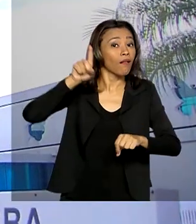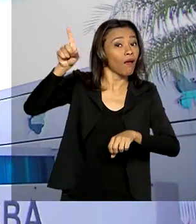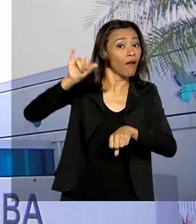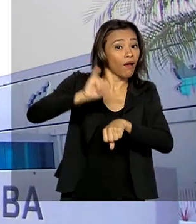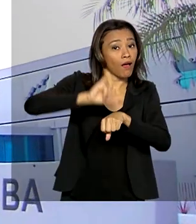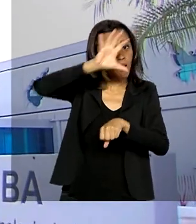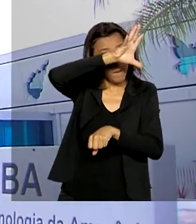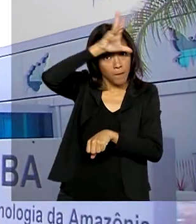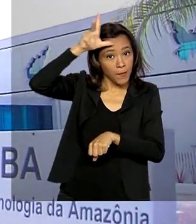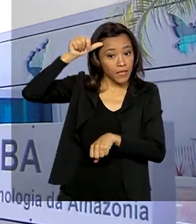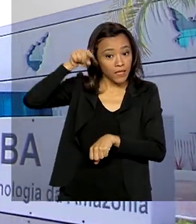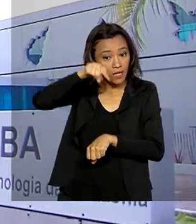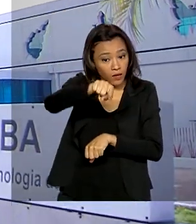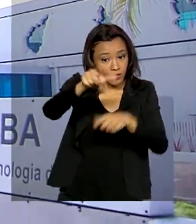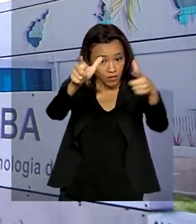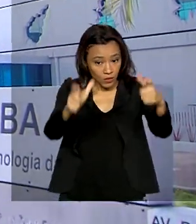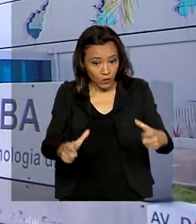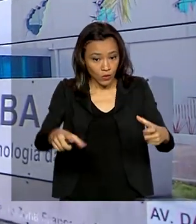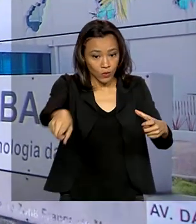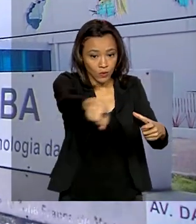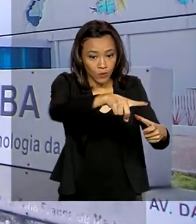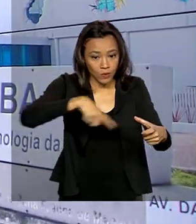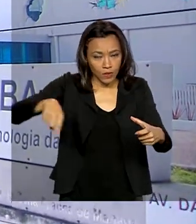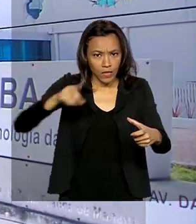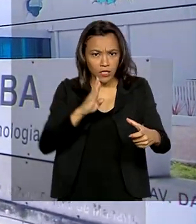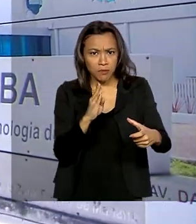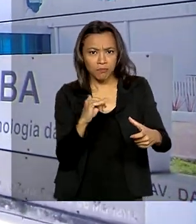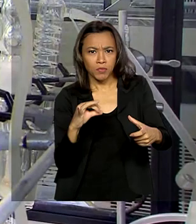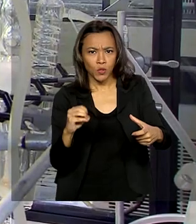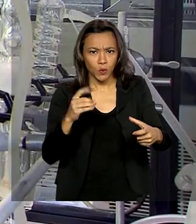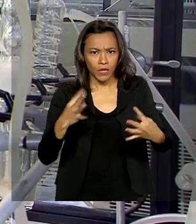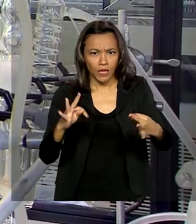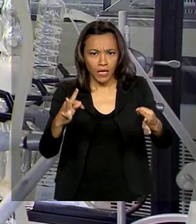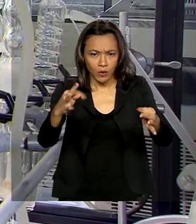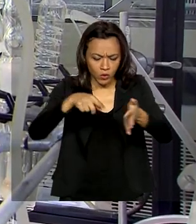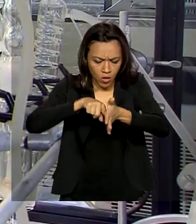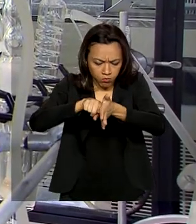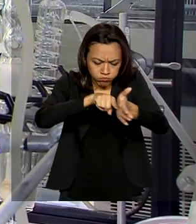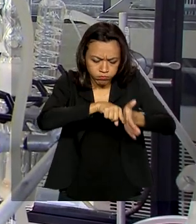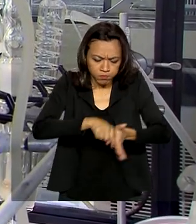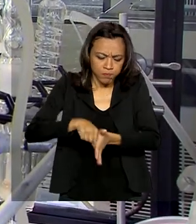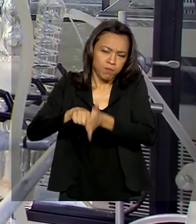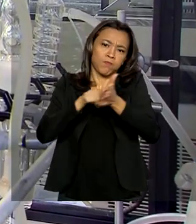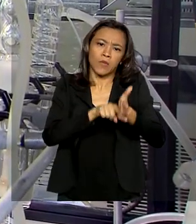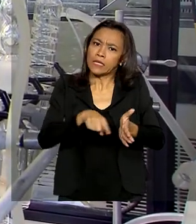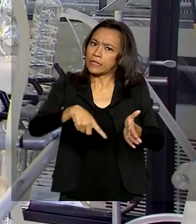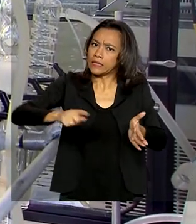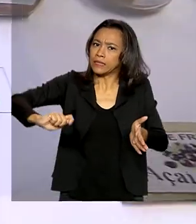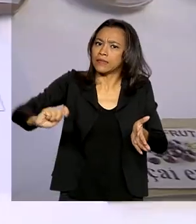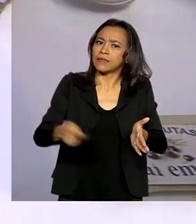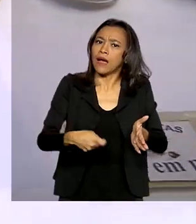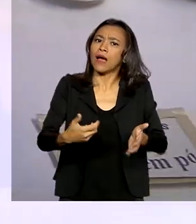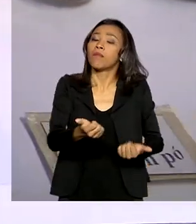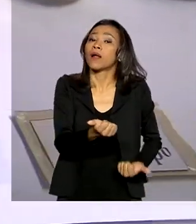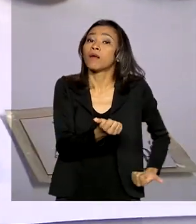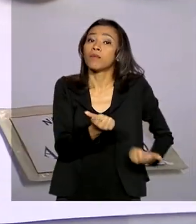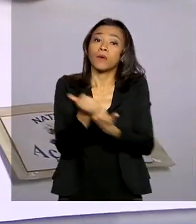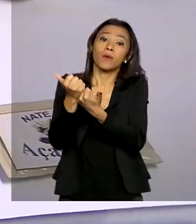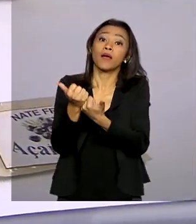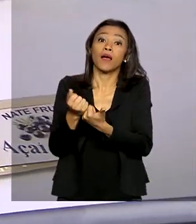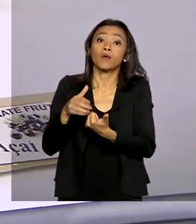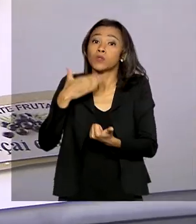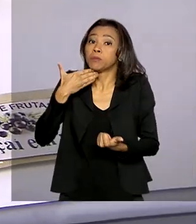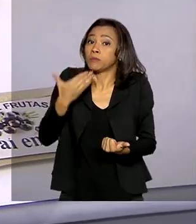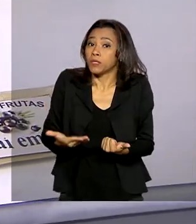É lá que fica o Centro de Biotecnologia da Amazônia, que agora tem condições de ajudar a suprir a